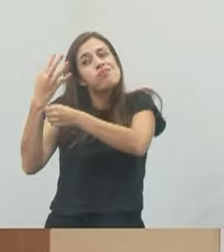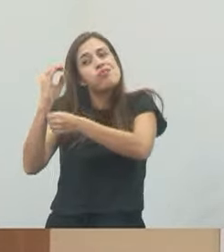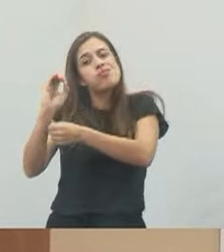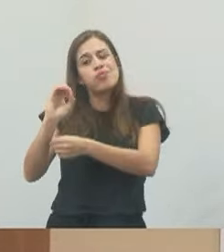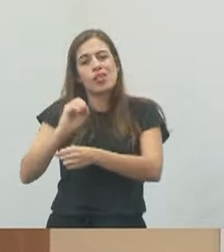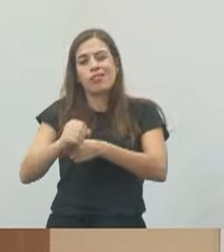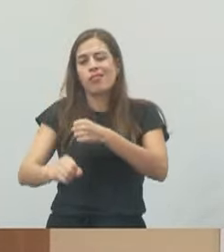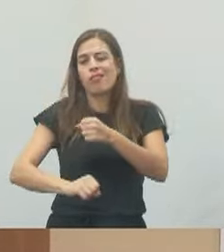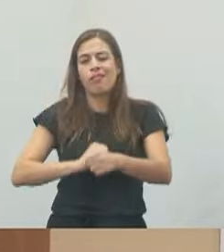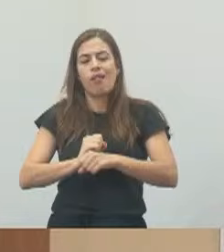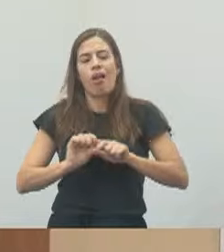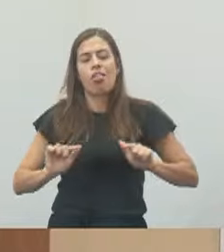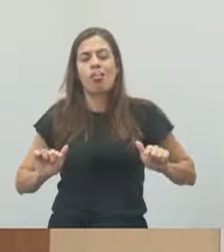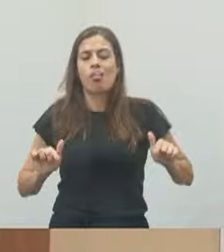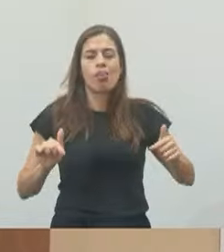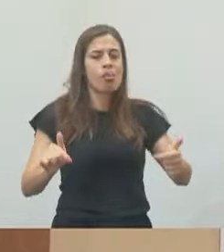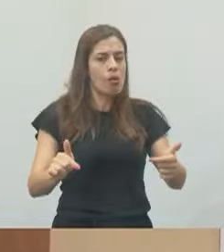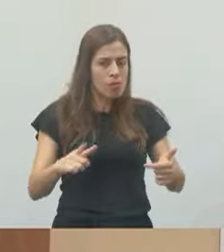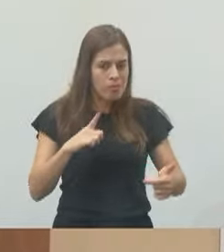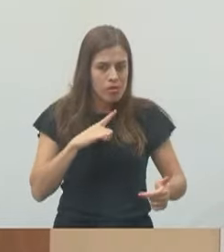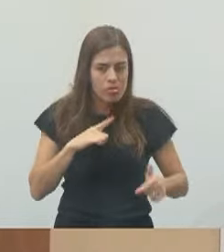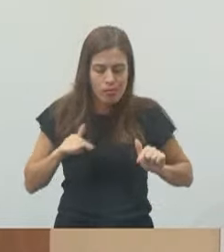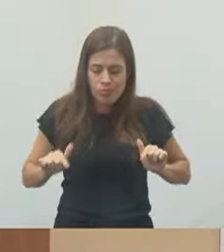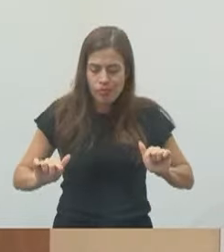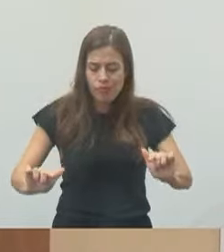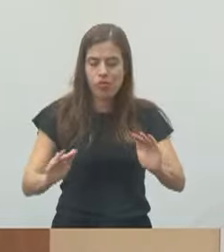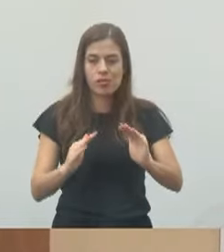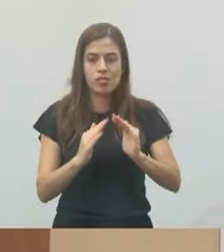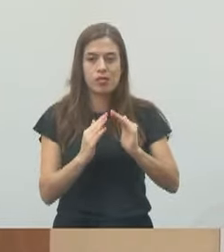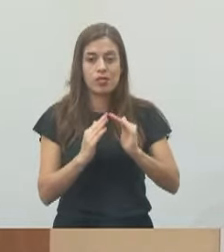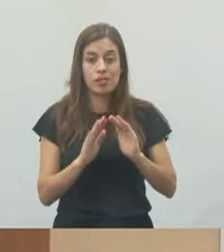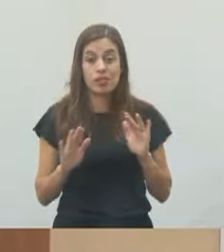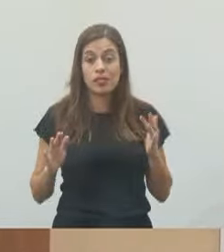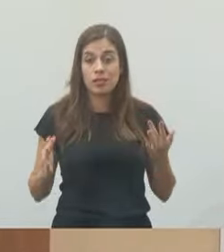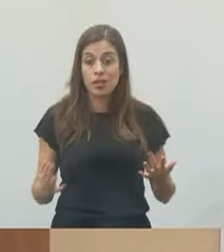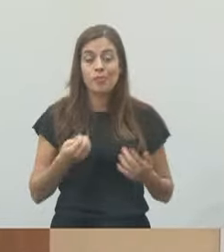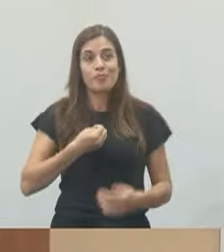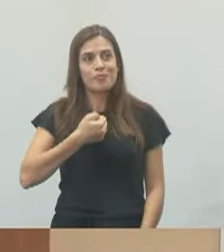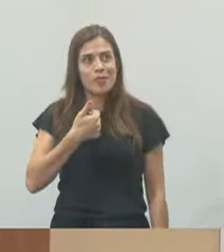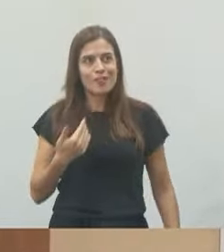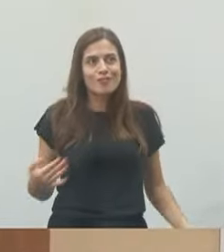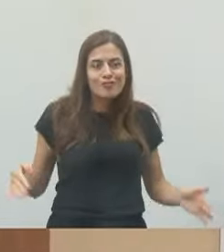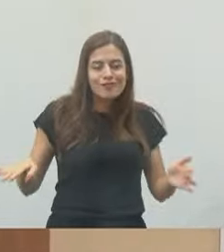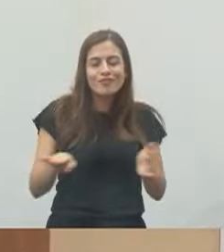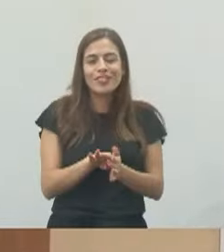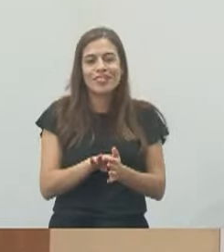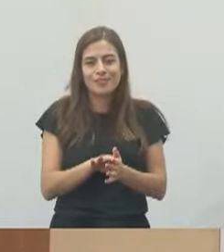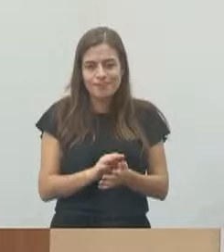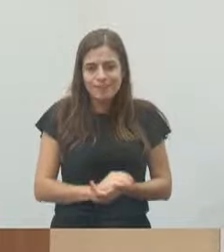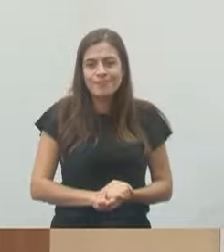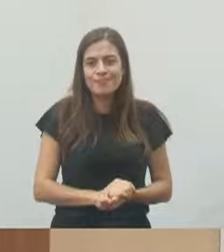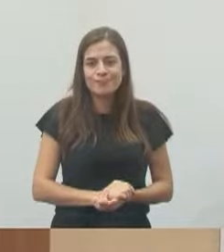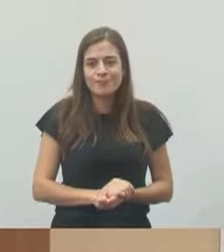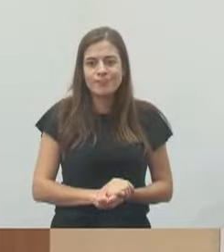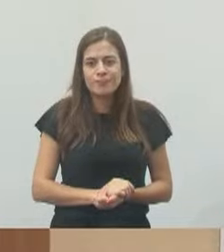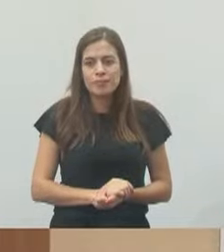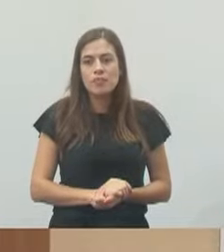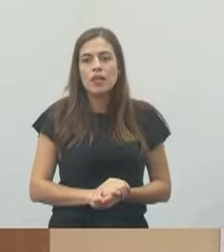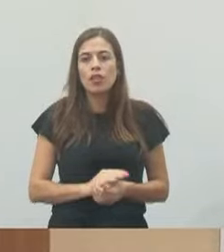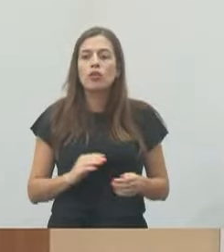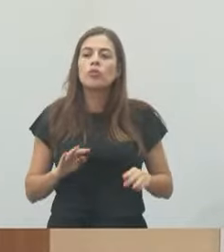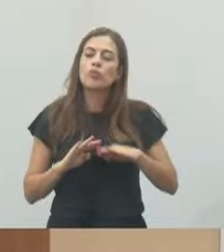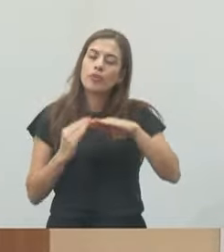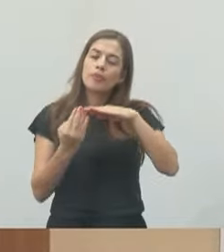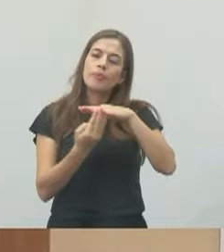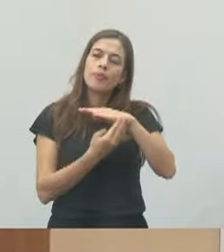por essa escritura, tá? Então, as benfeitorias estão vindo total no bairro